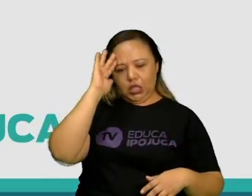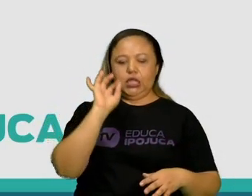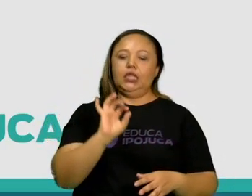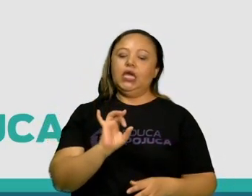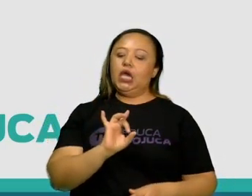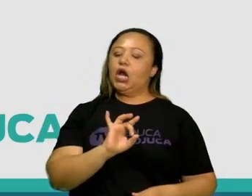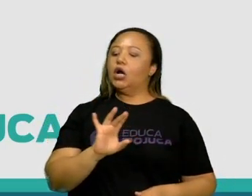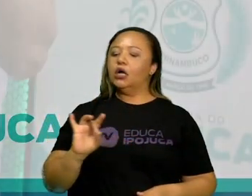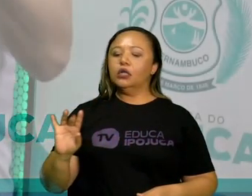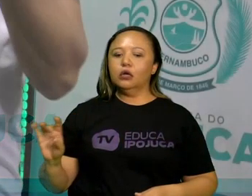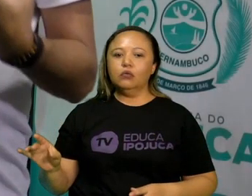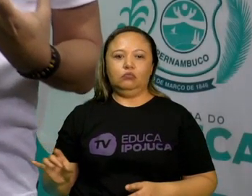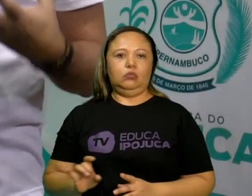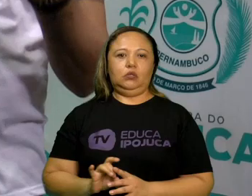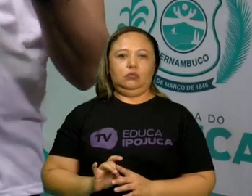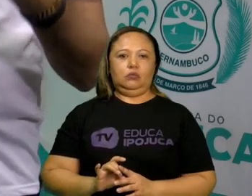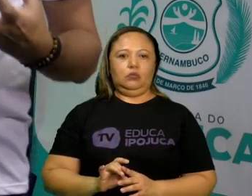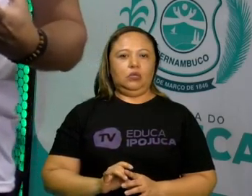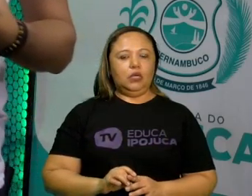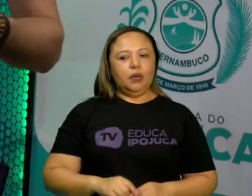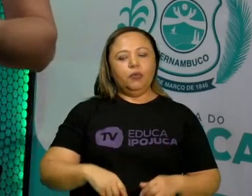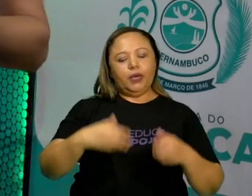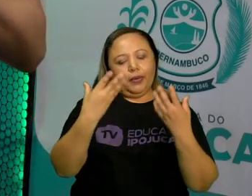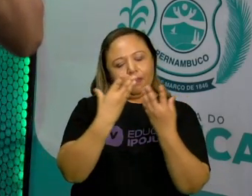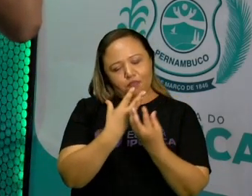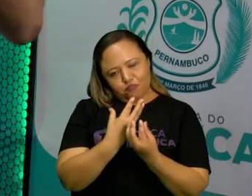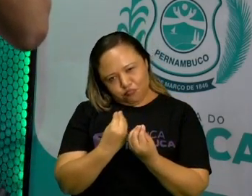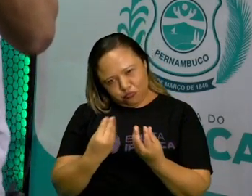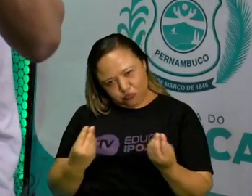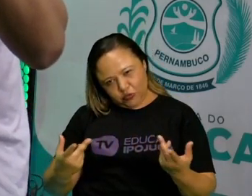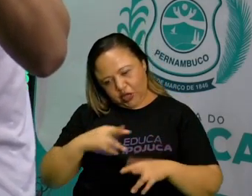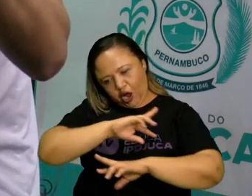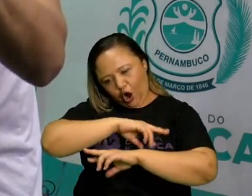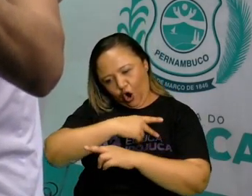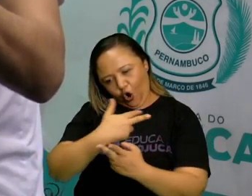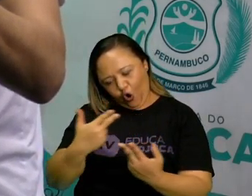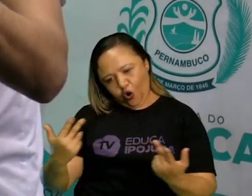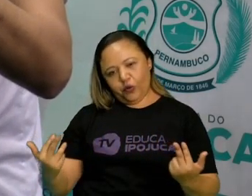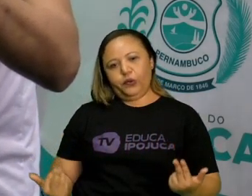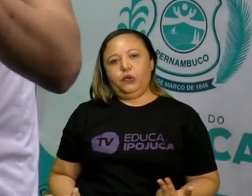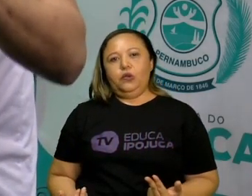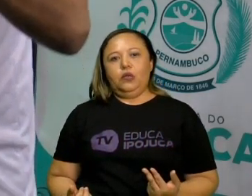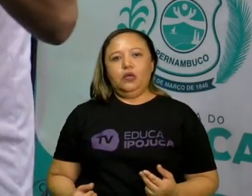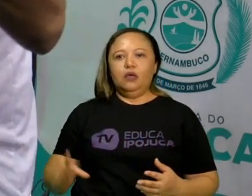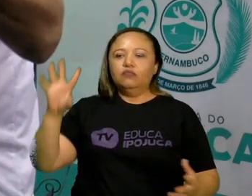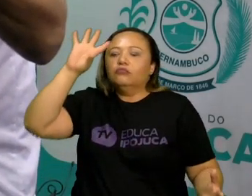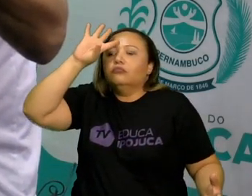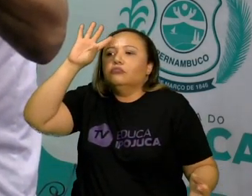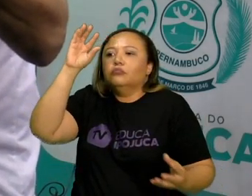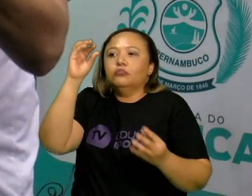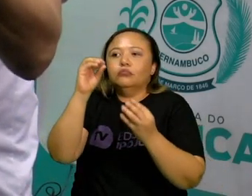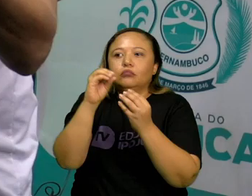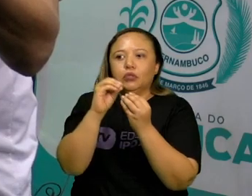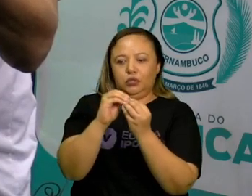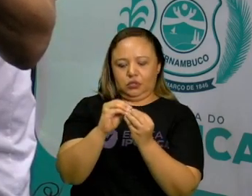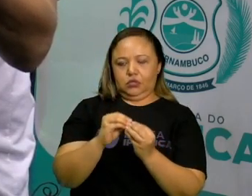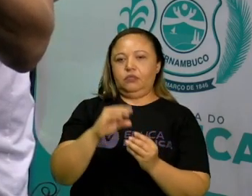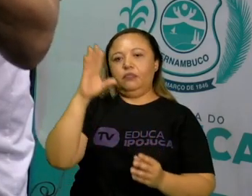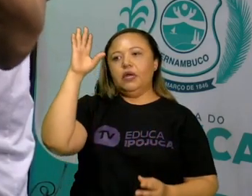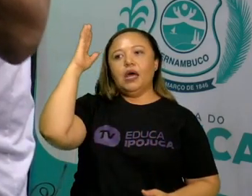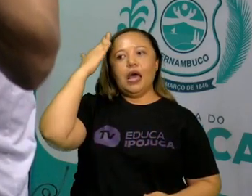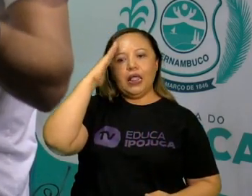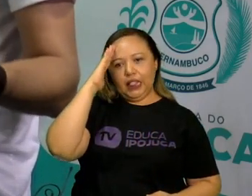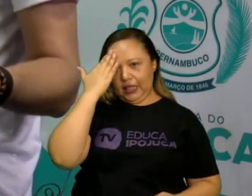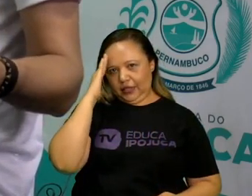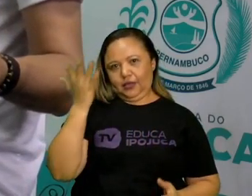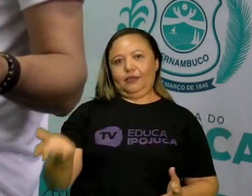porque isso aqui é muita coisa, é muita informação. Eu vou fazer o resumo do resumo do resumo do resumo, para que a gente entenda o que é necessário para